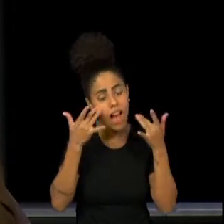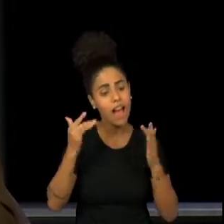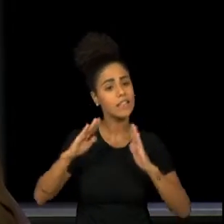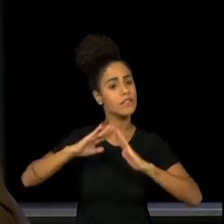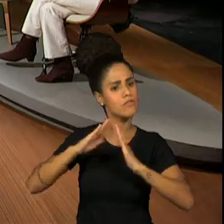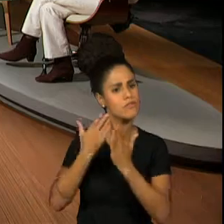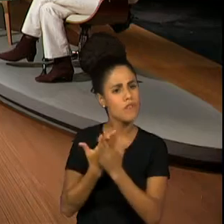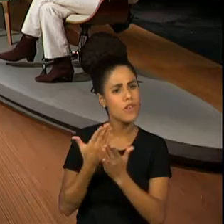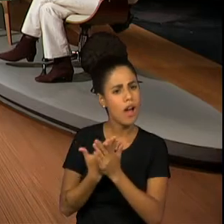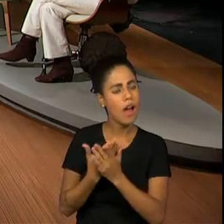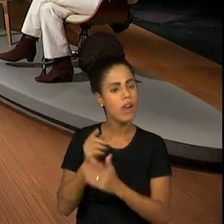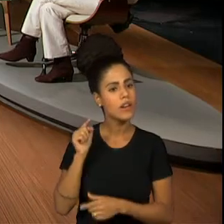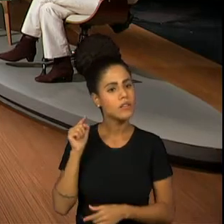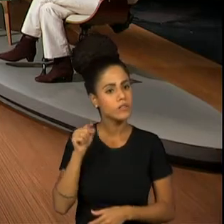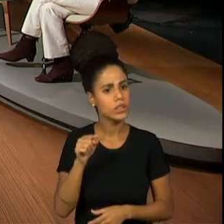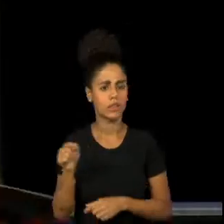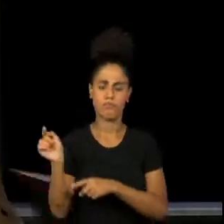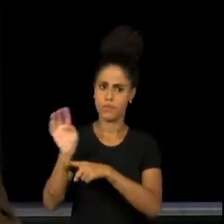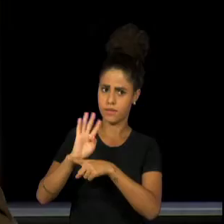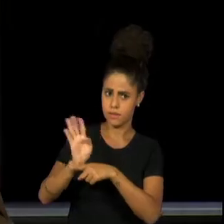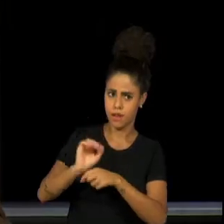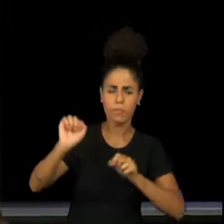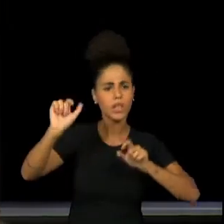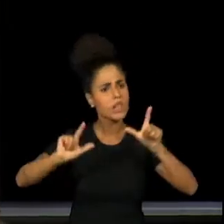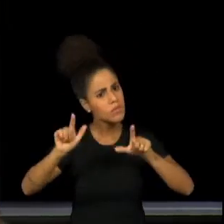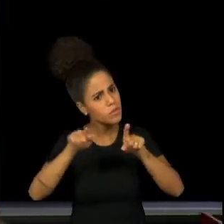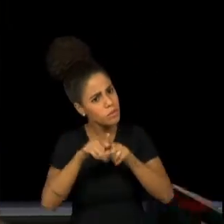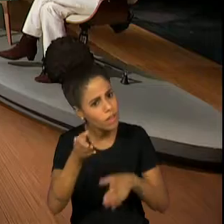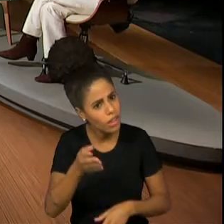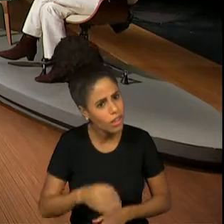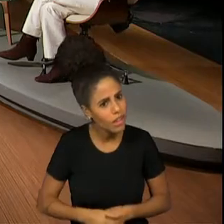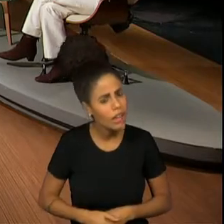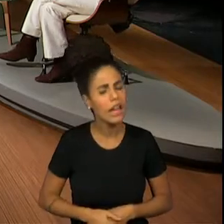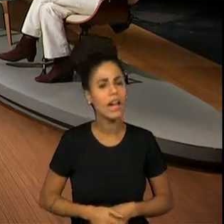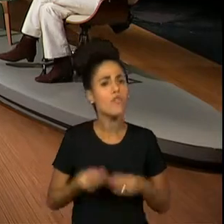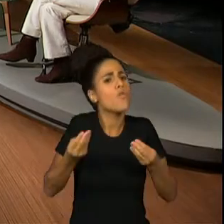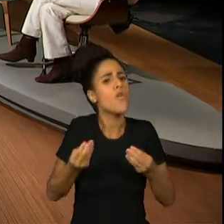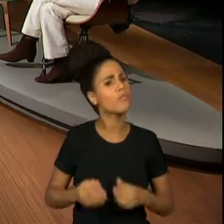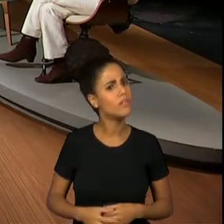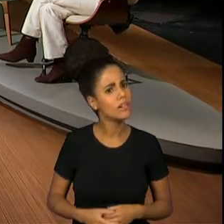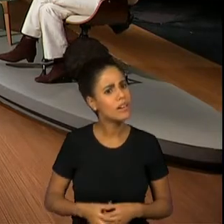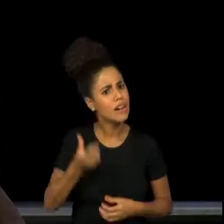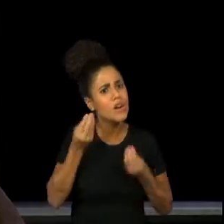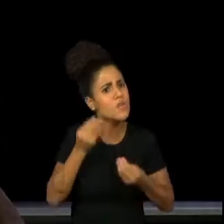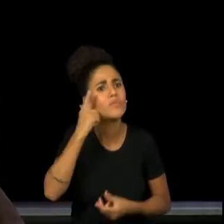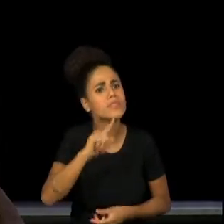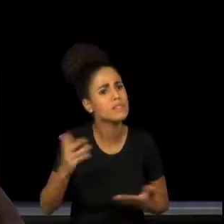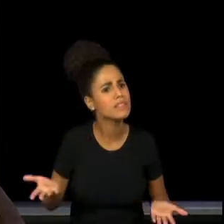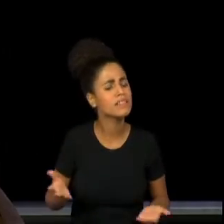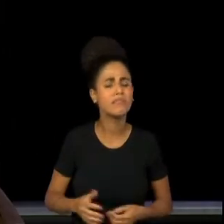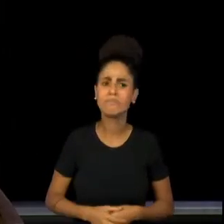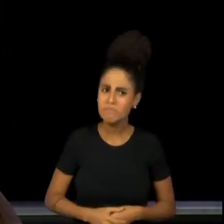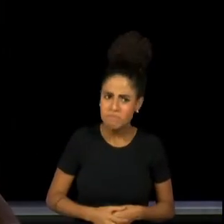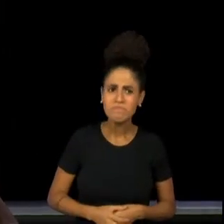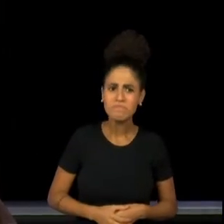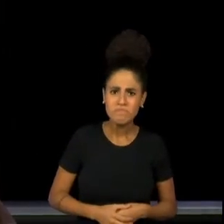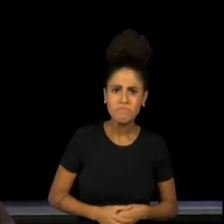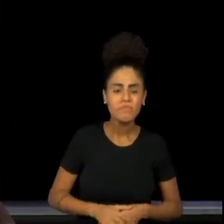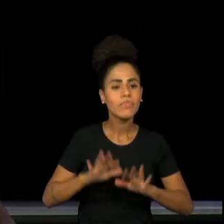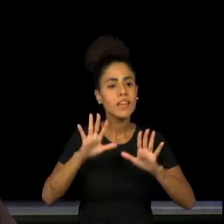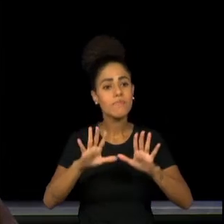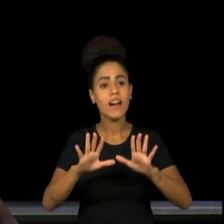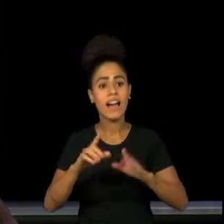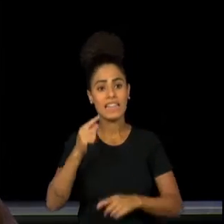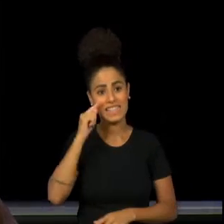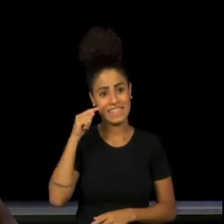é claro que você também fez cinema e televisão, não sei como. Que horas, Mas fez. E bastante, né? Mas sobre isso